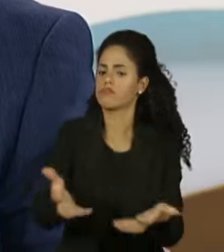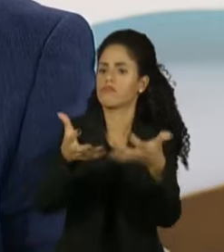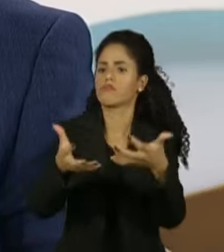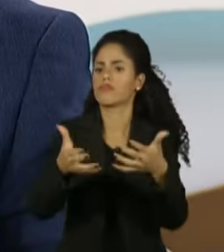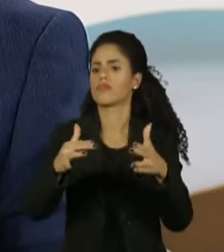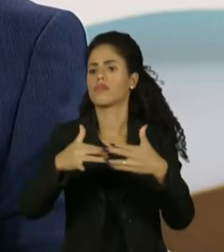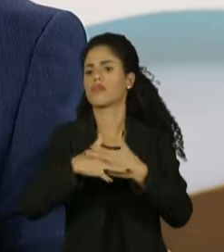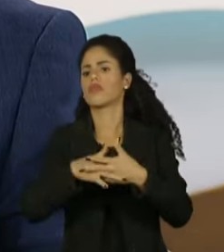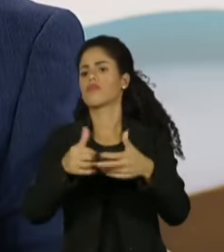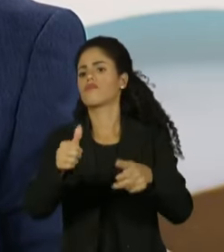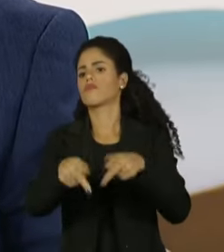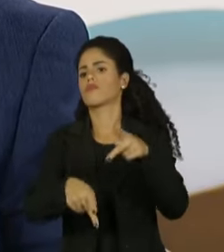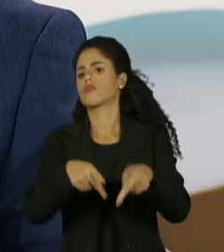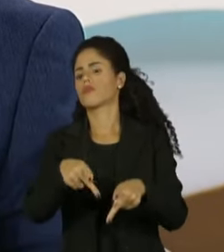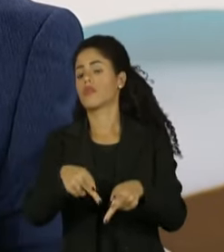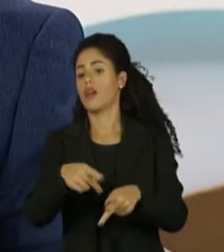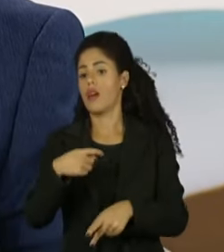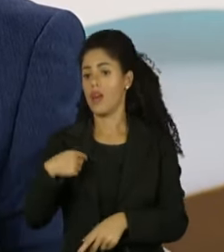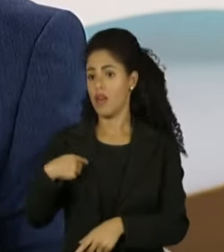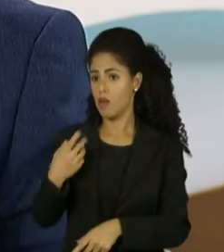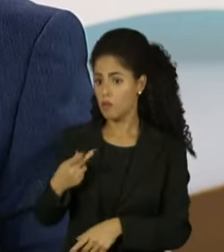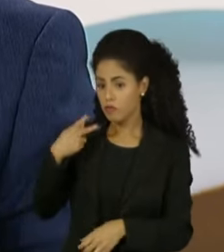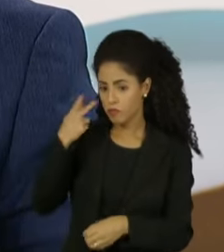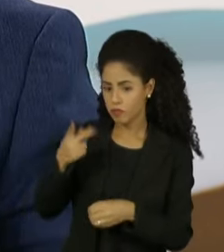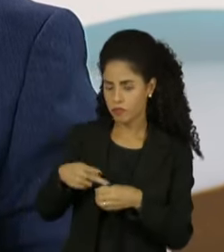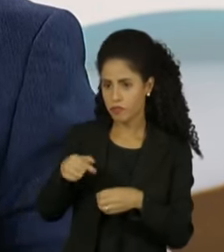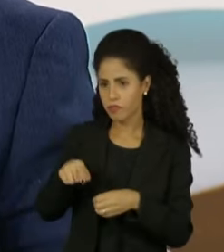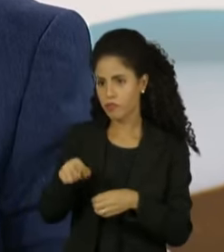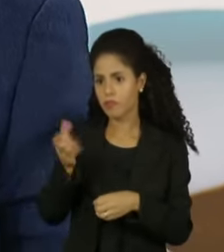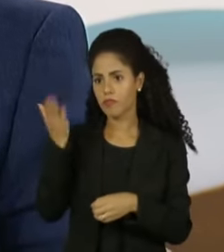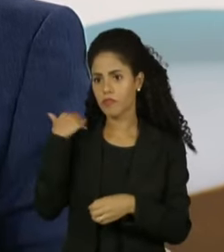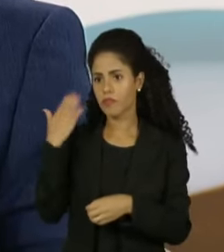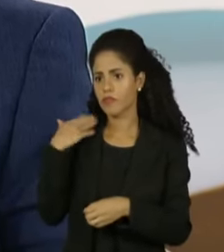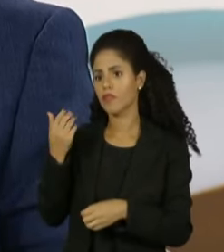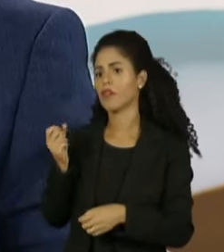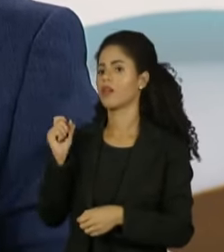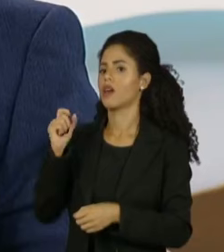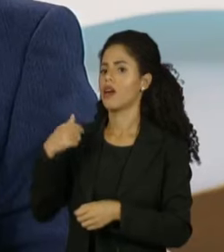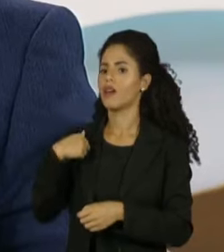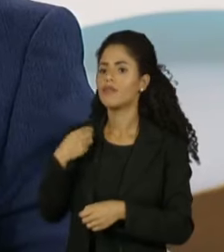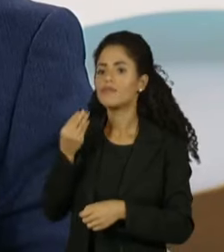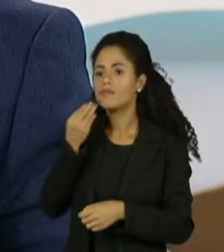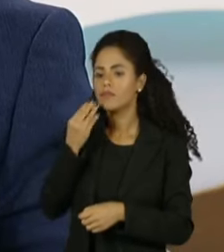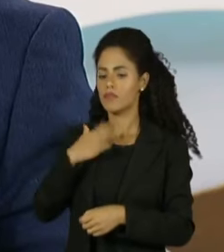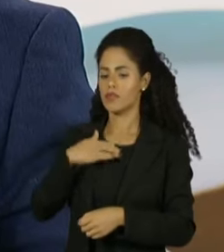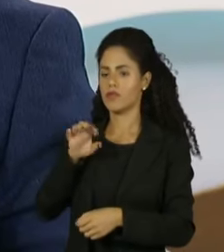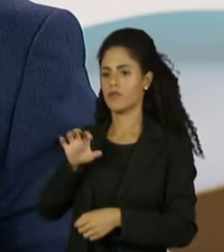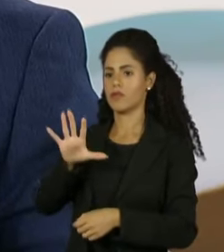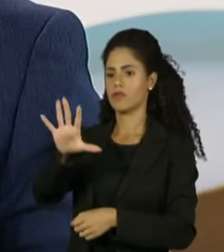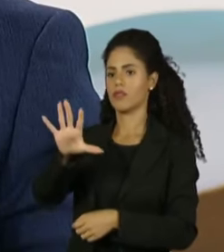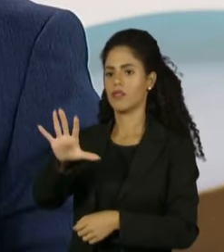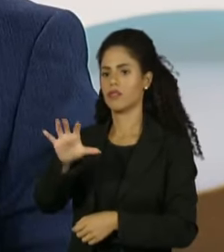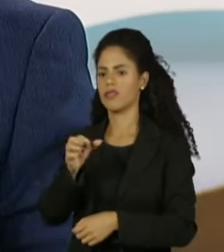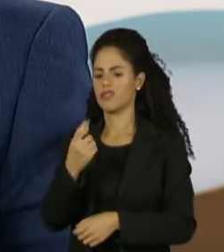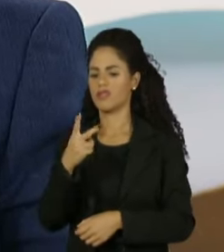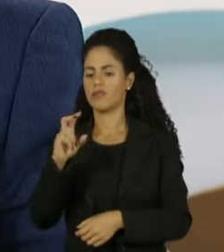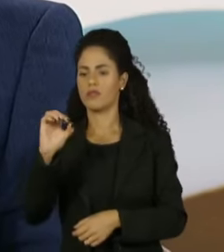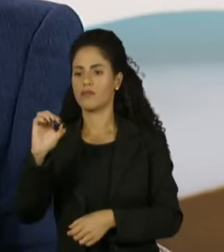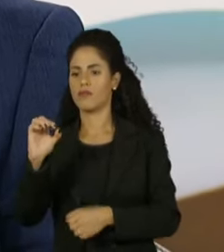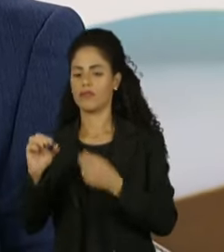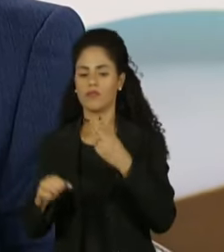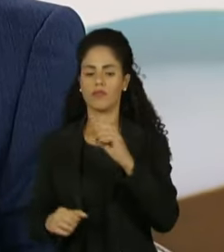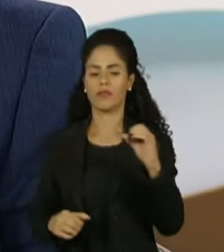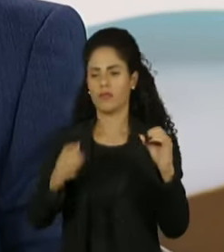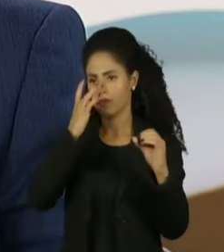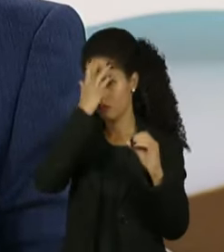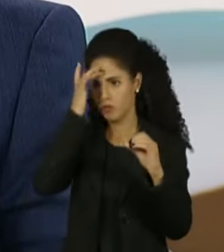ela prejudica a sociedade. Eu fui relator da reforma trabalhista. Eu passei um ano chegando no meu estado com uma comissão de recepção de 150 ou 200 pessoas no